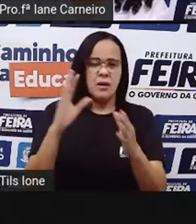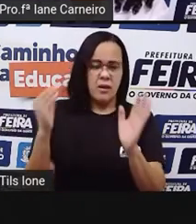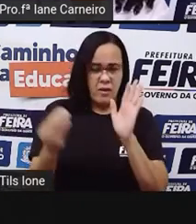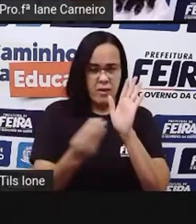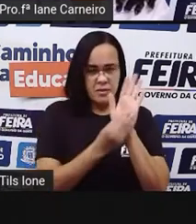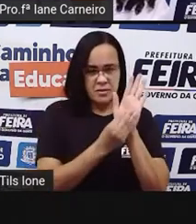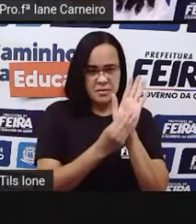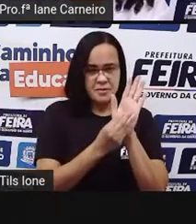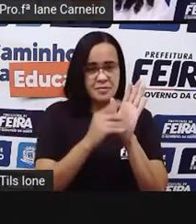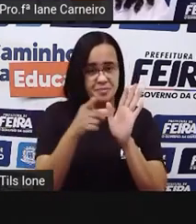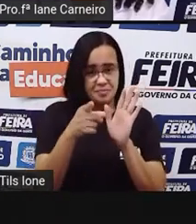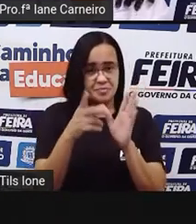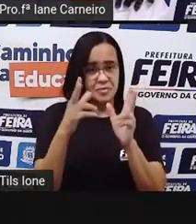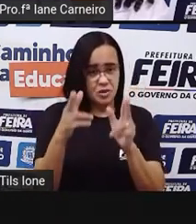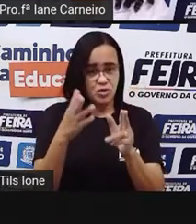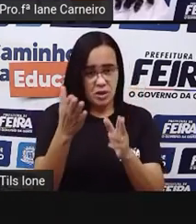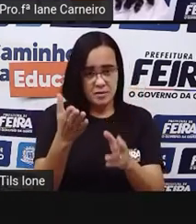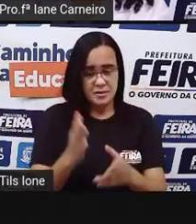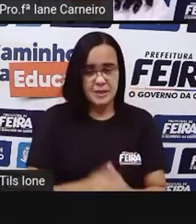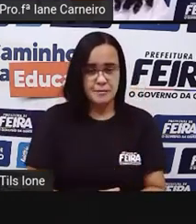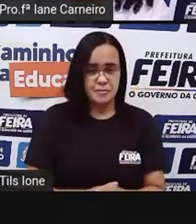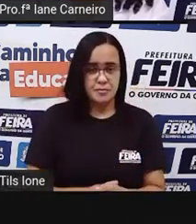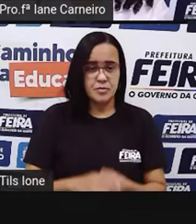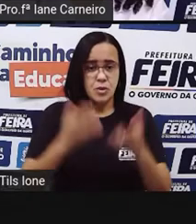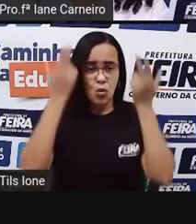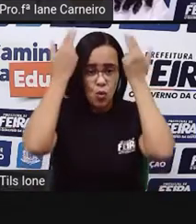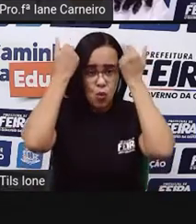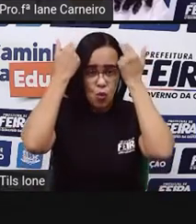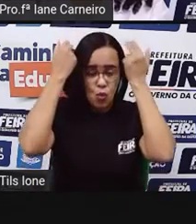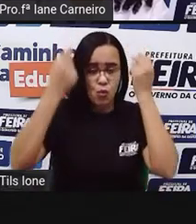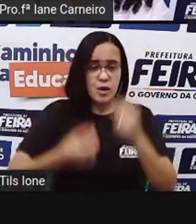Certo? E o coelho atrás da casa?